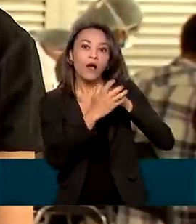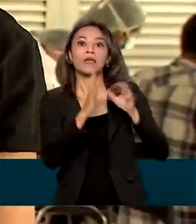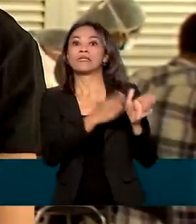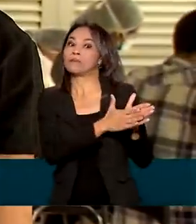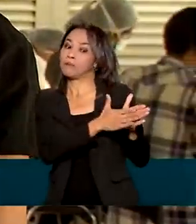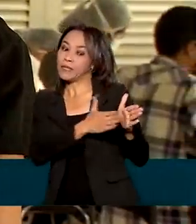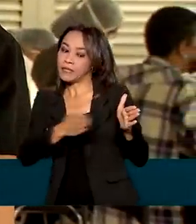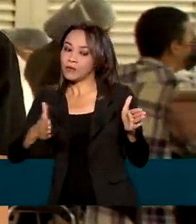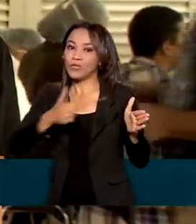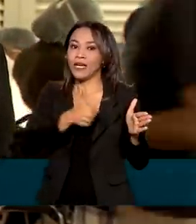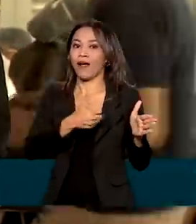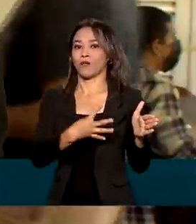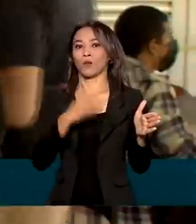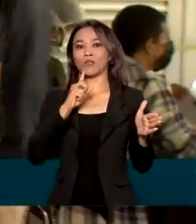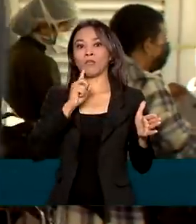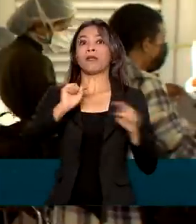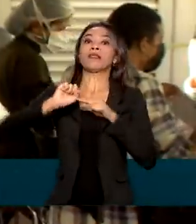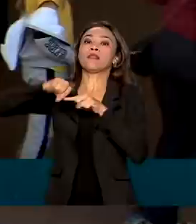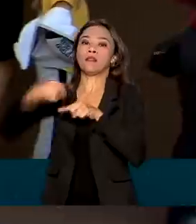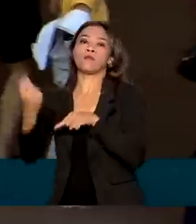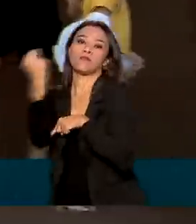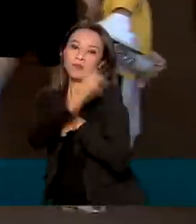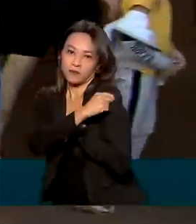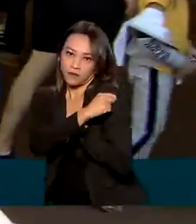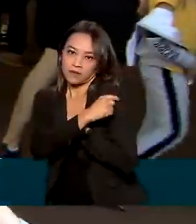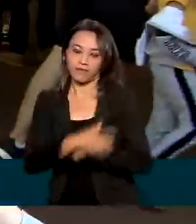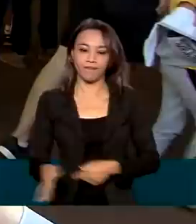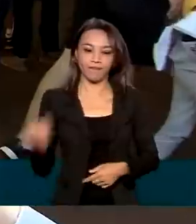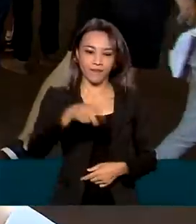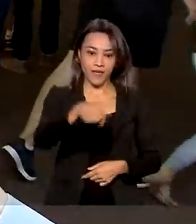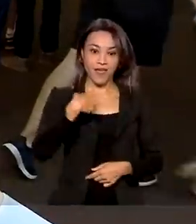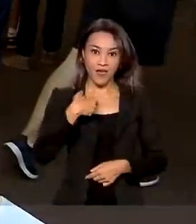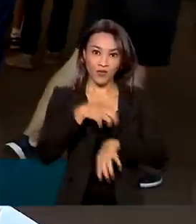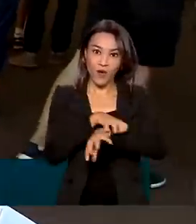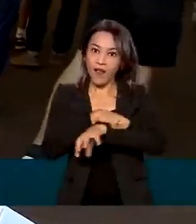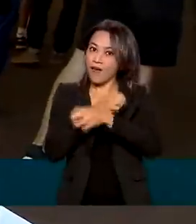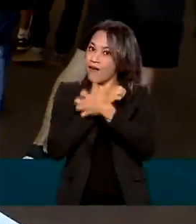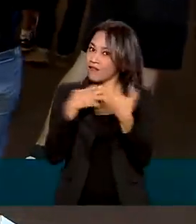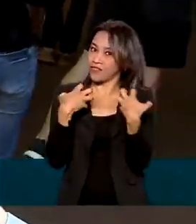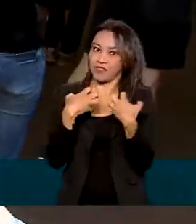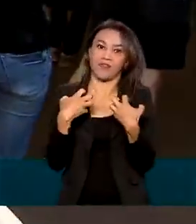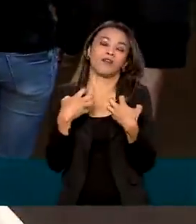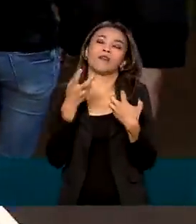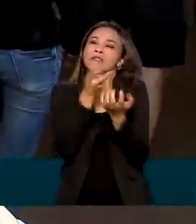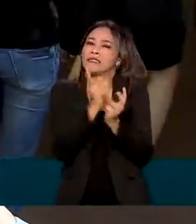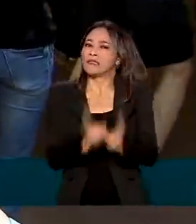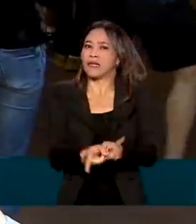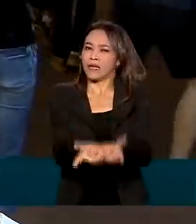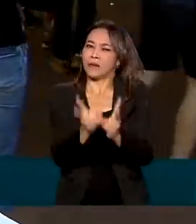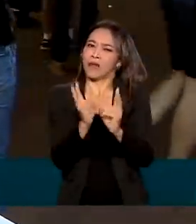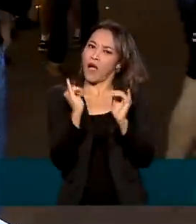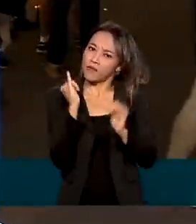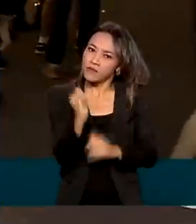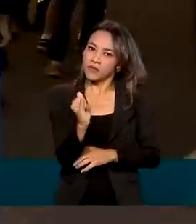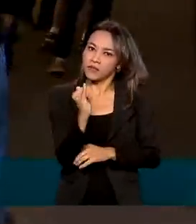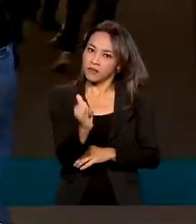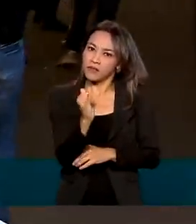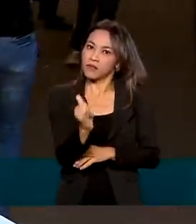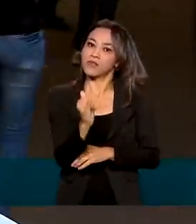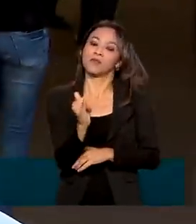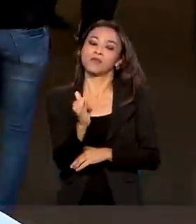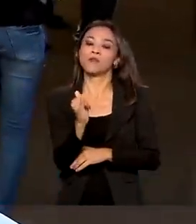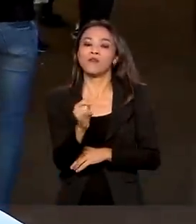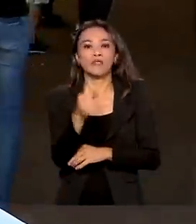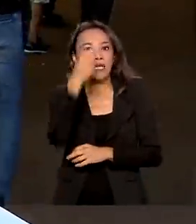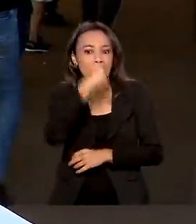dias para se imunizarem contra a gripe. Eu sou muito alérgica, assim, aí o pessoal fala que sempre reforça, né? Para você não ficar muito